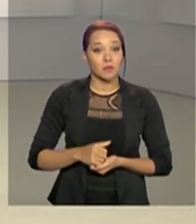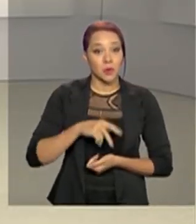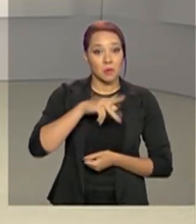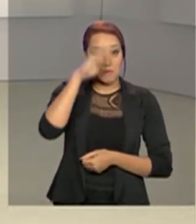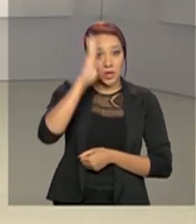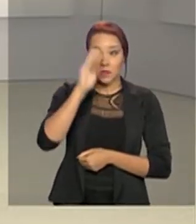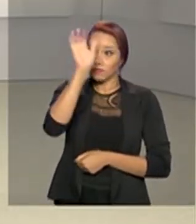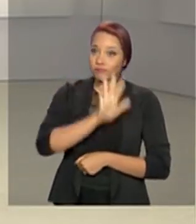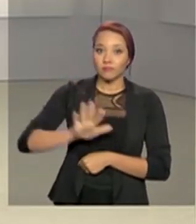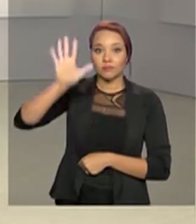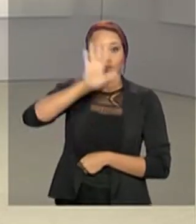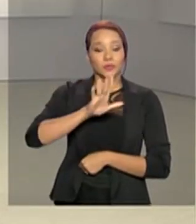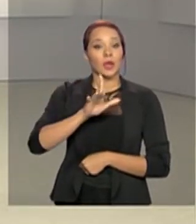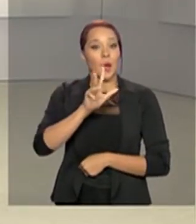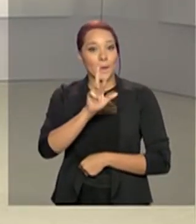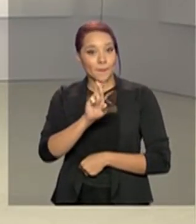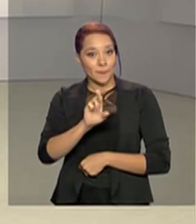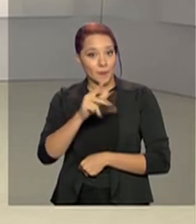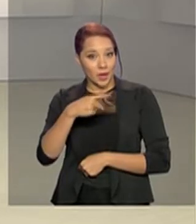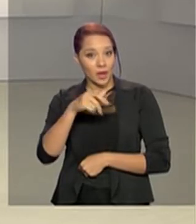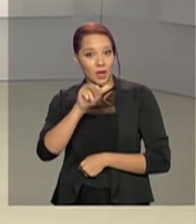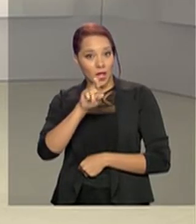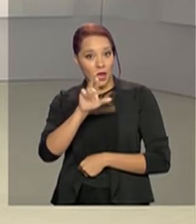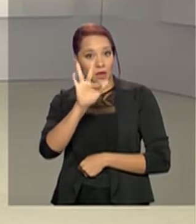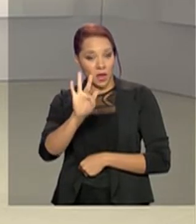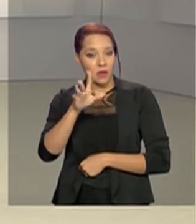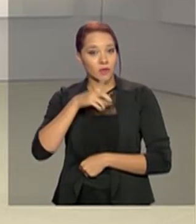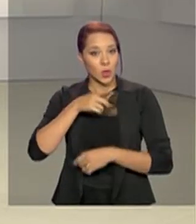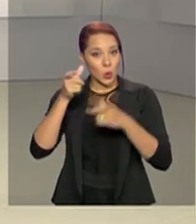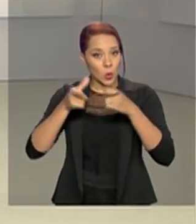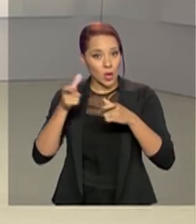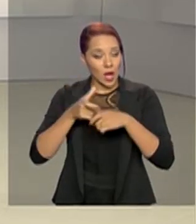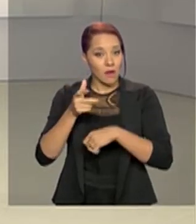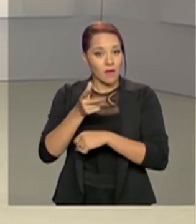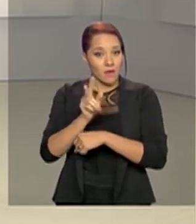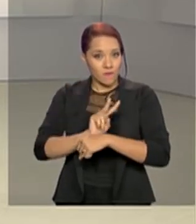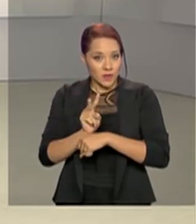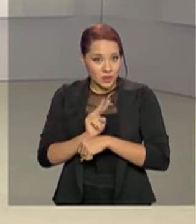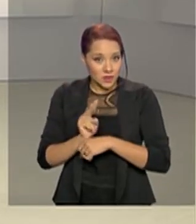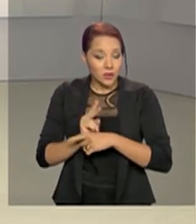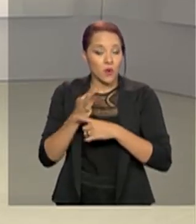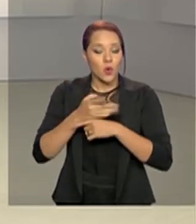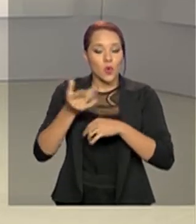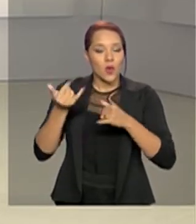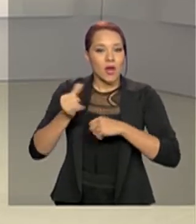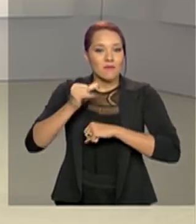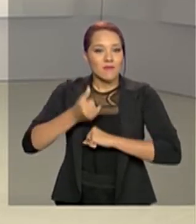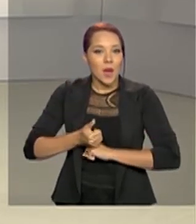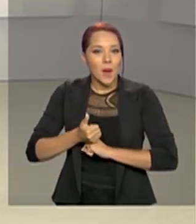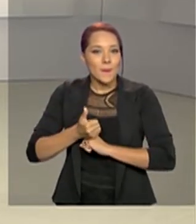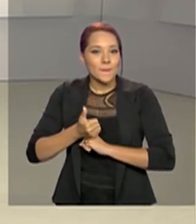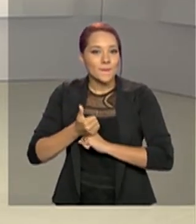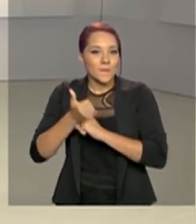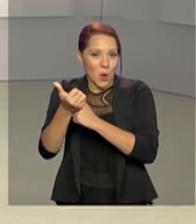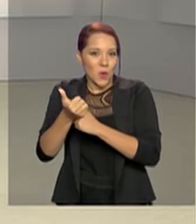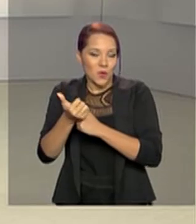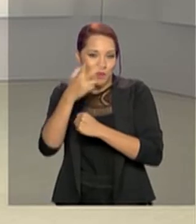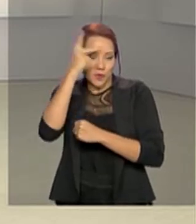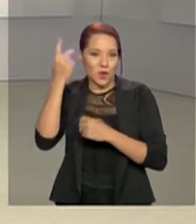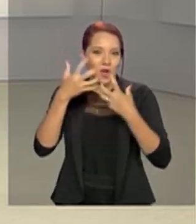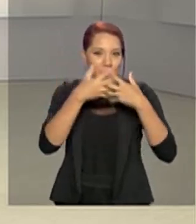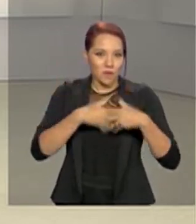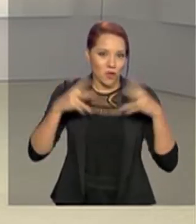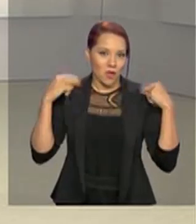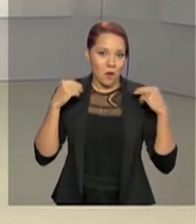o país, a Polícia Rodoviária Federal disponibiliza os postos de fiscalização como ponto de apoio onde caminhoneiros podem receber